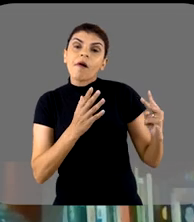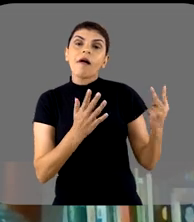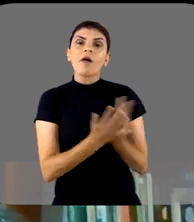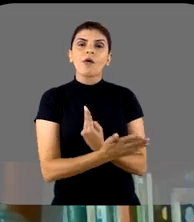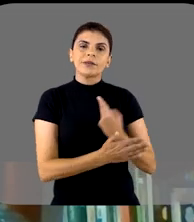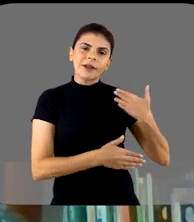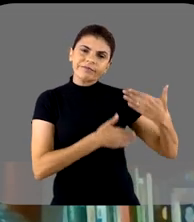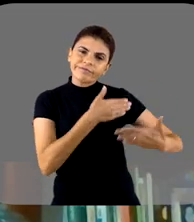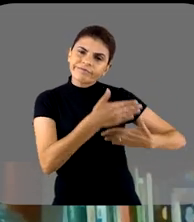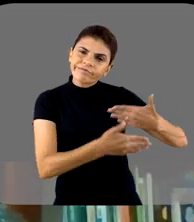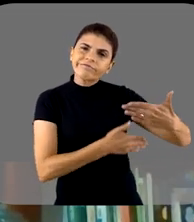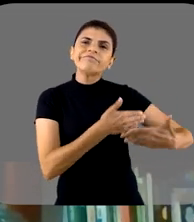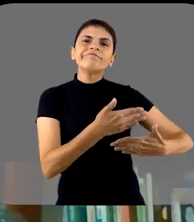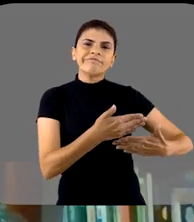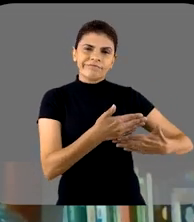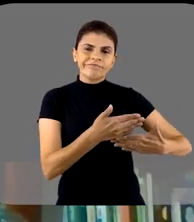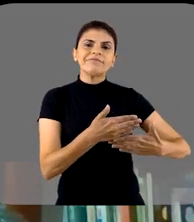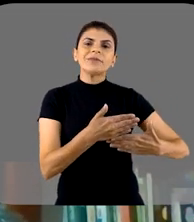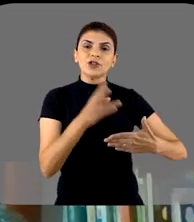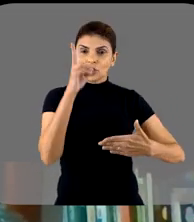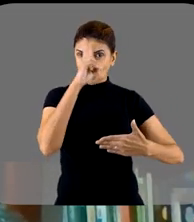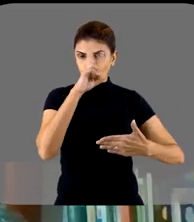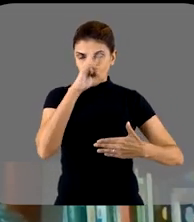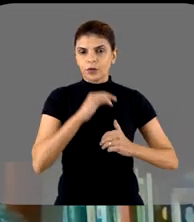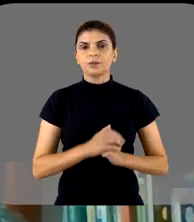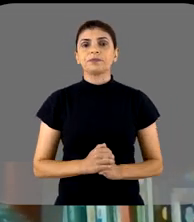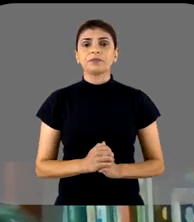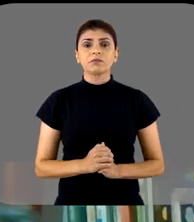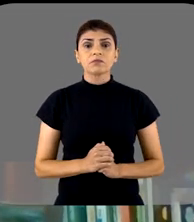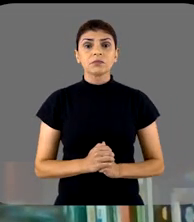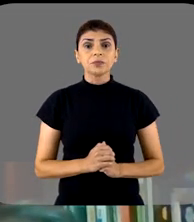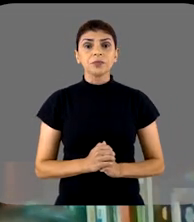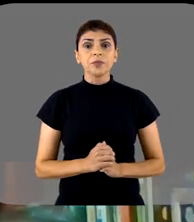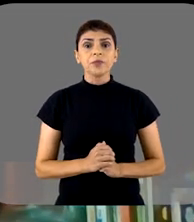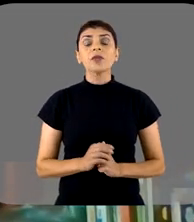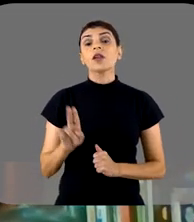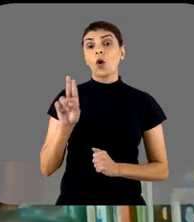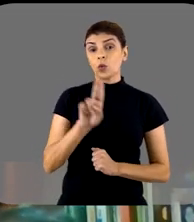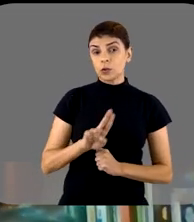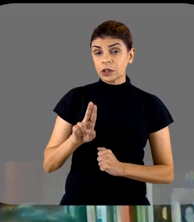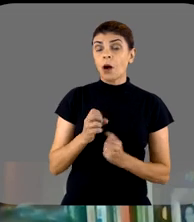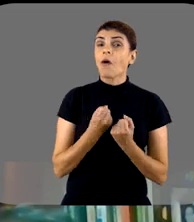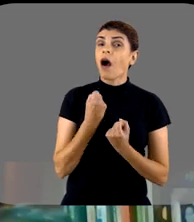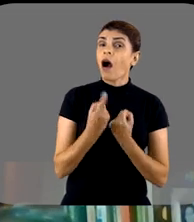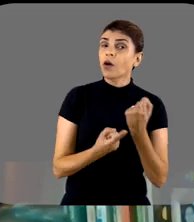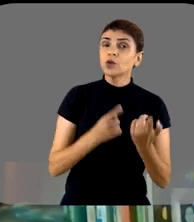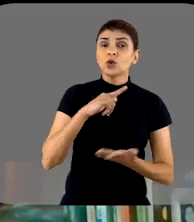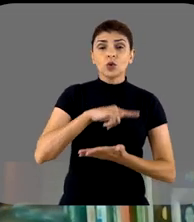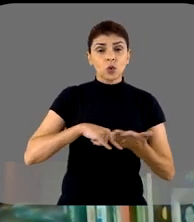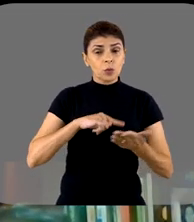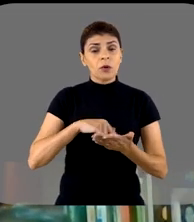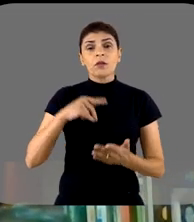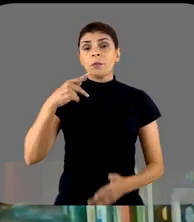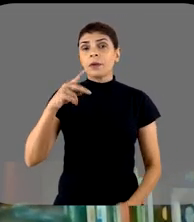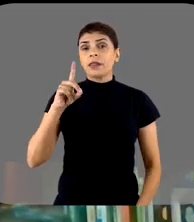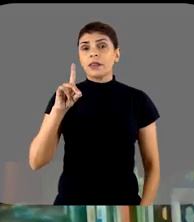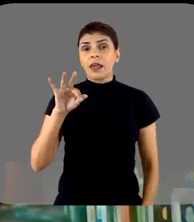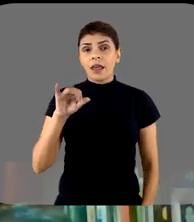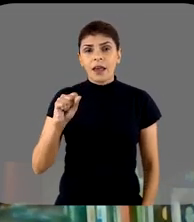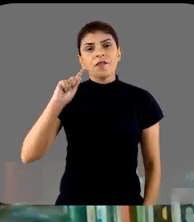facilitada o processo histórico. Entre eles, estamos utilizando alguns documentos